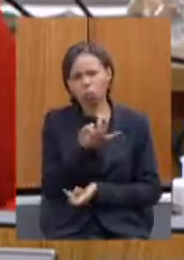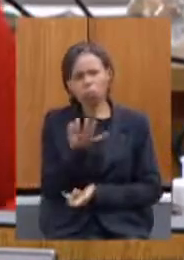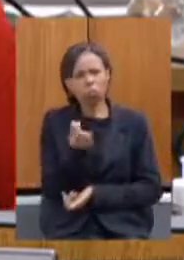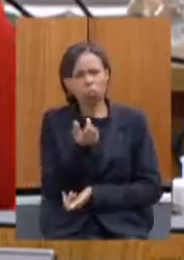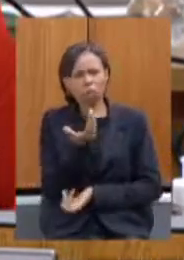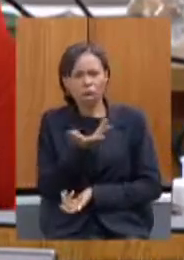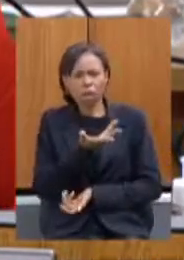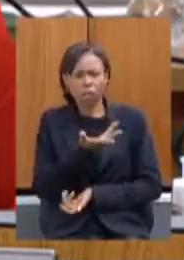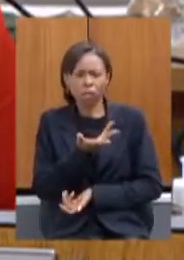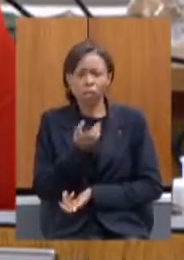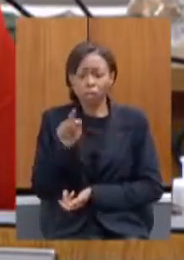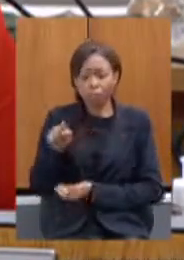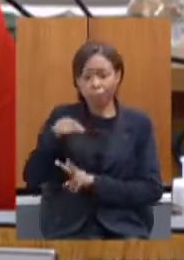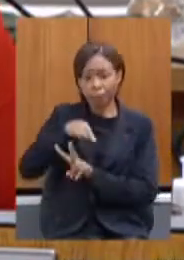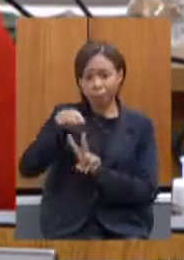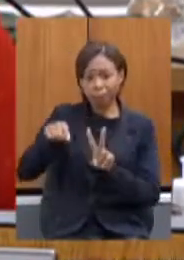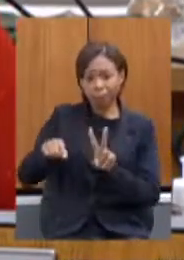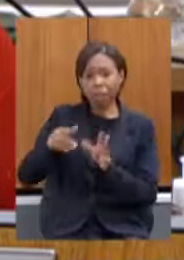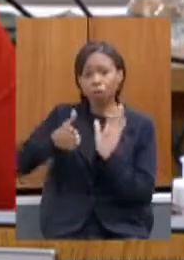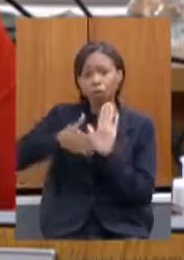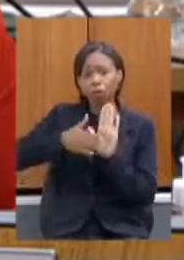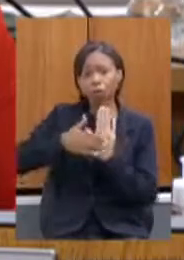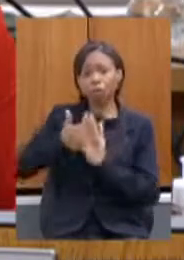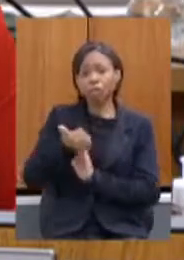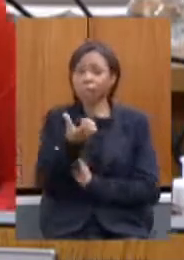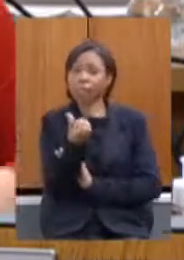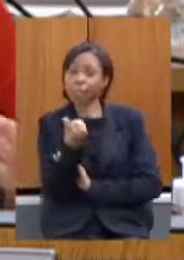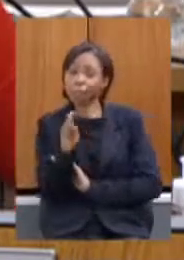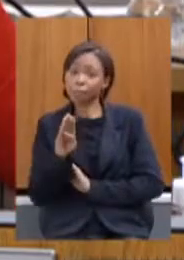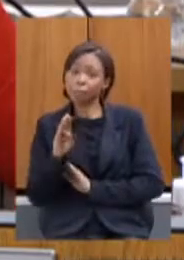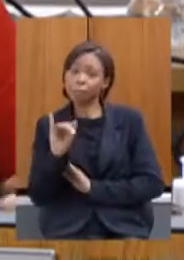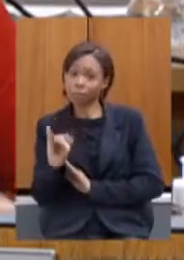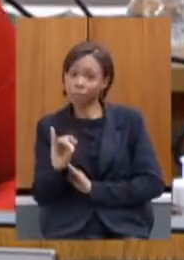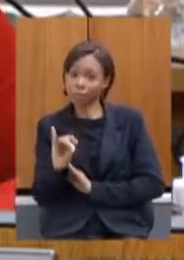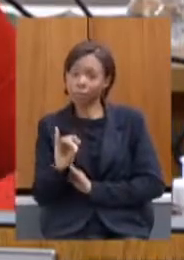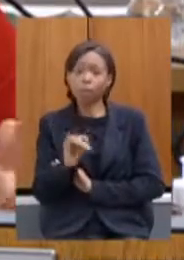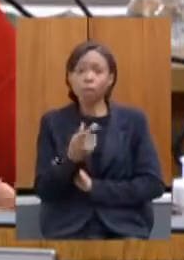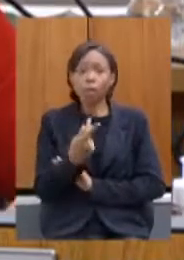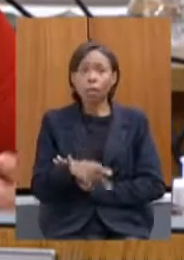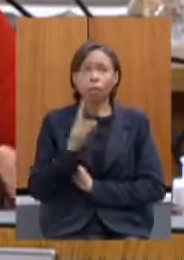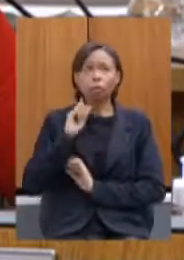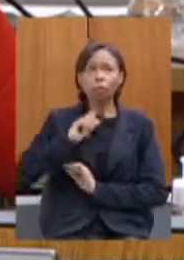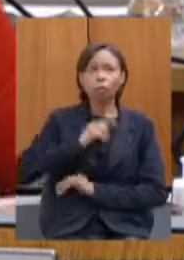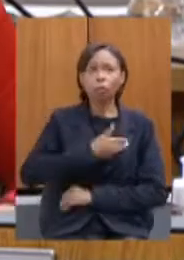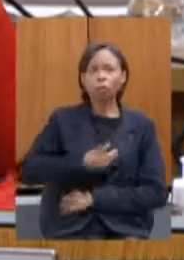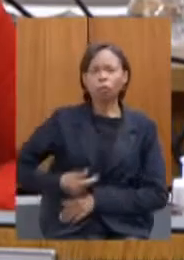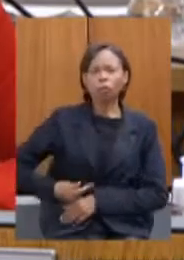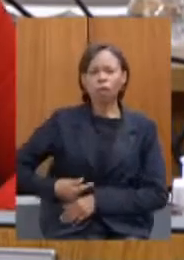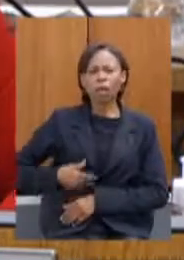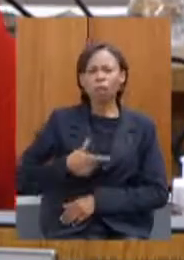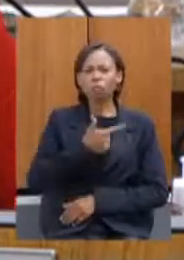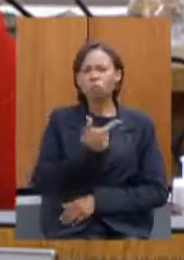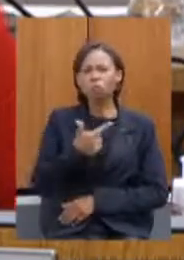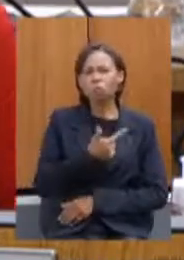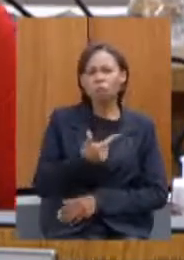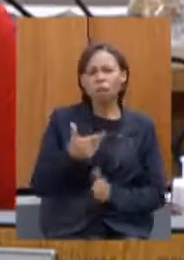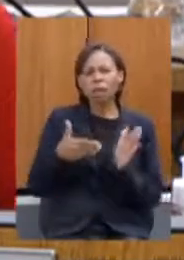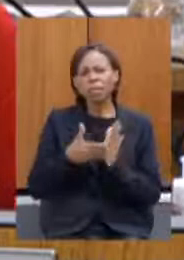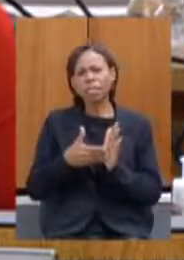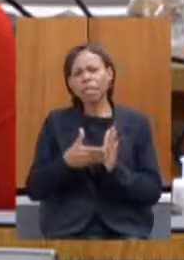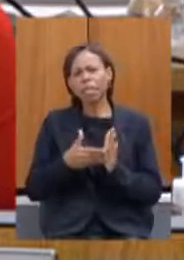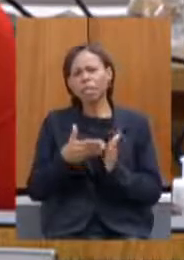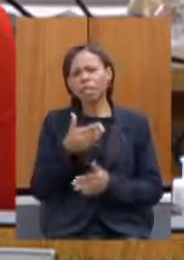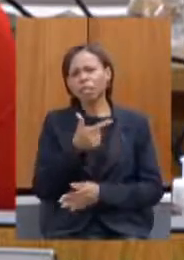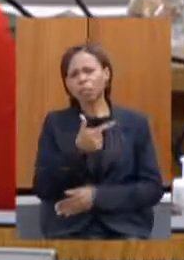feito uma proposta de 16 bi e o governo do estado de 22 chegando a 24 bilhões são